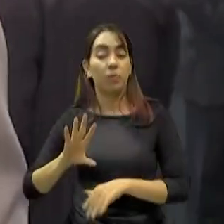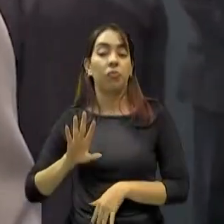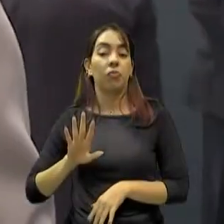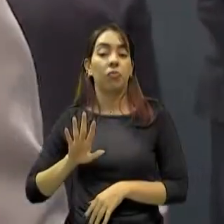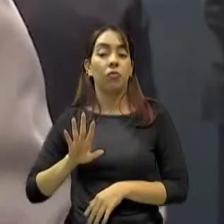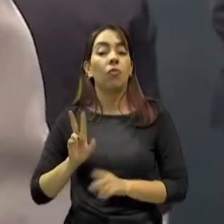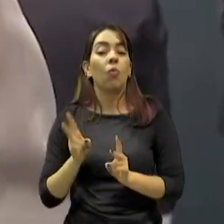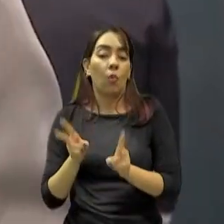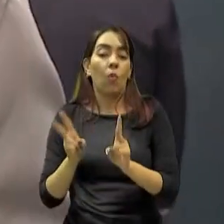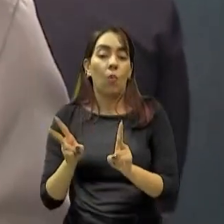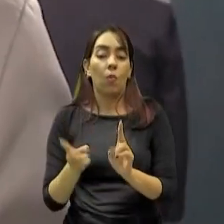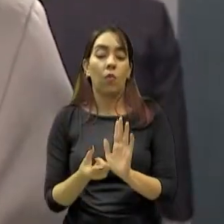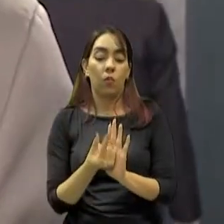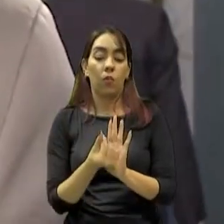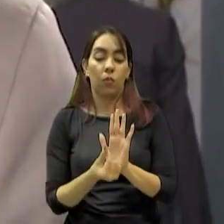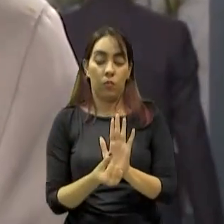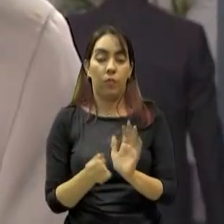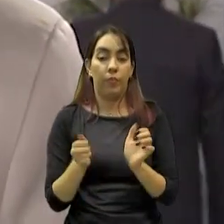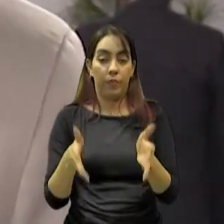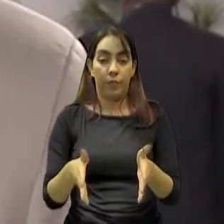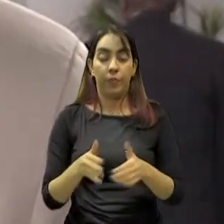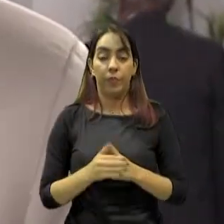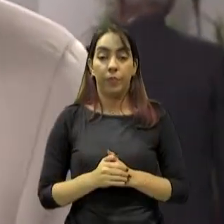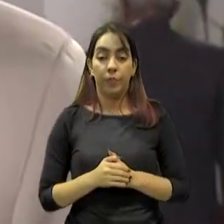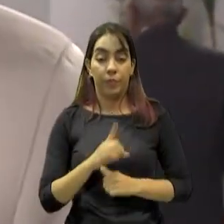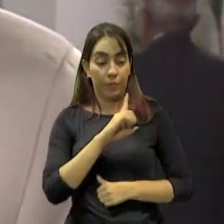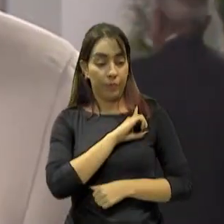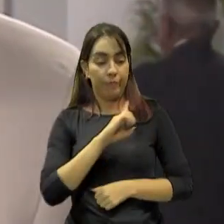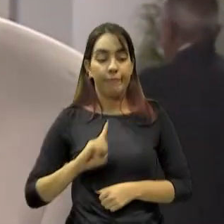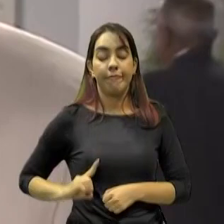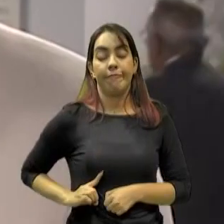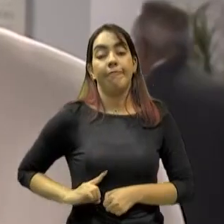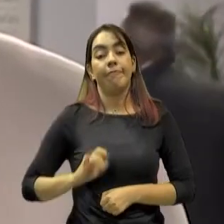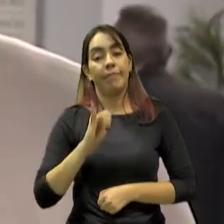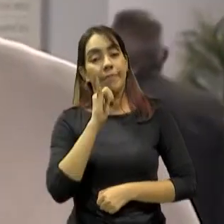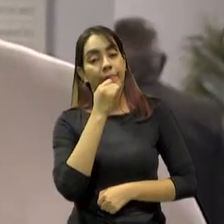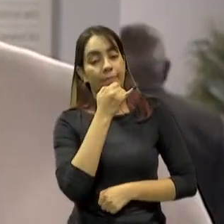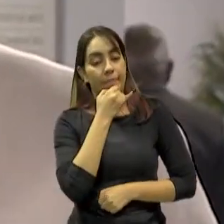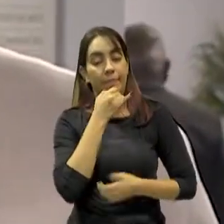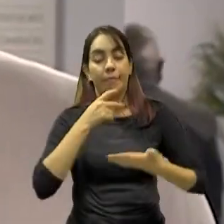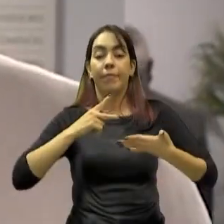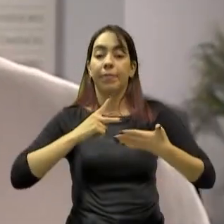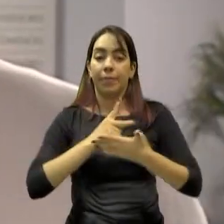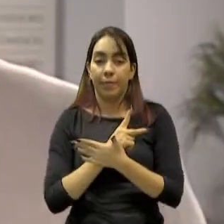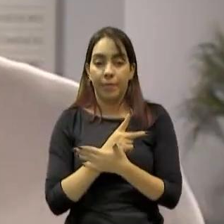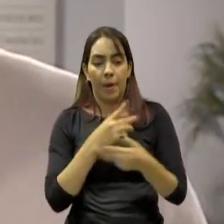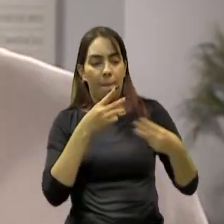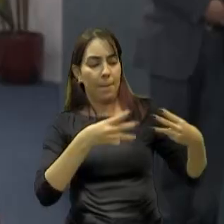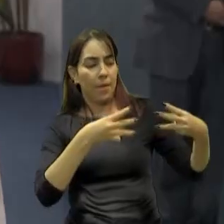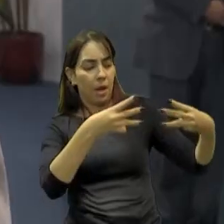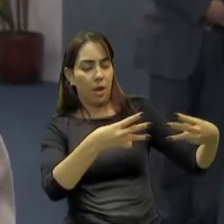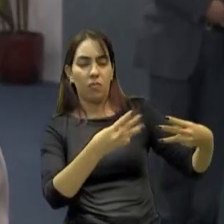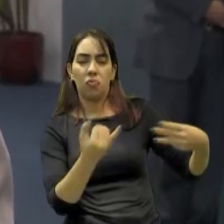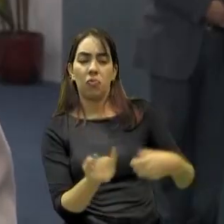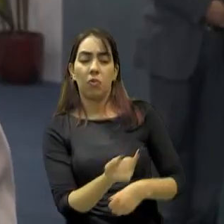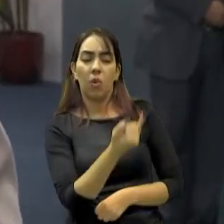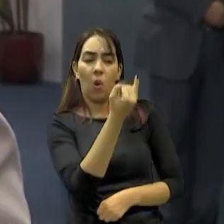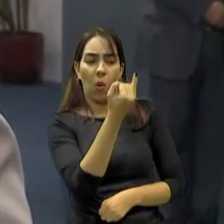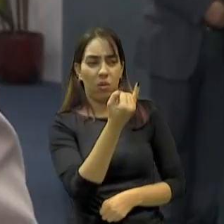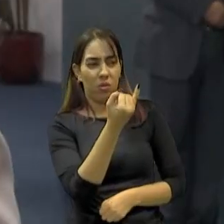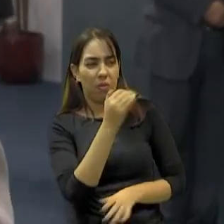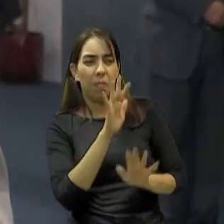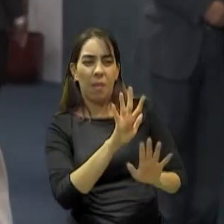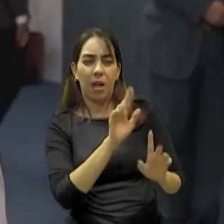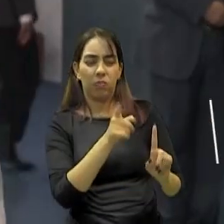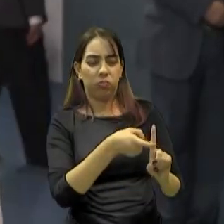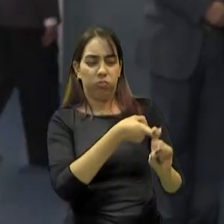O deputado Sargento Reginaldo lamentou que o bloqueio tenha ocorrido em pastas tão importantes. O que é lamentável é